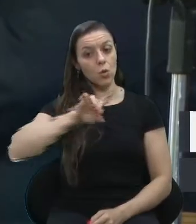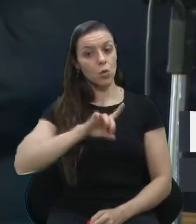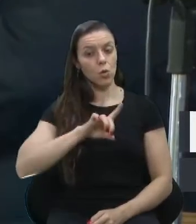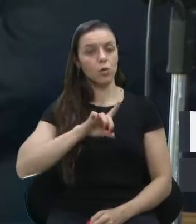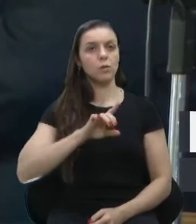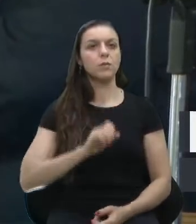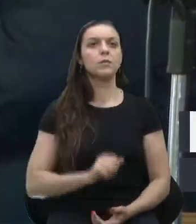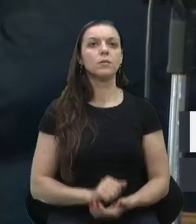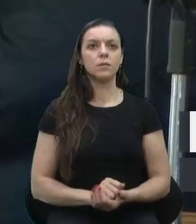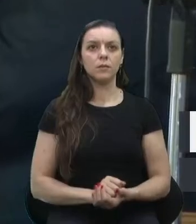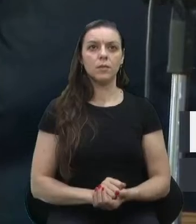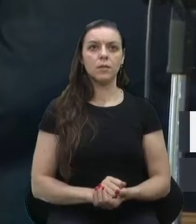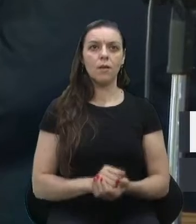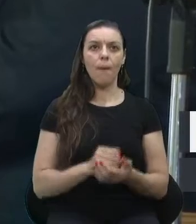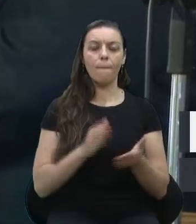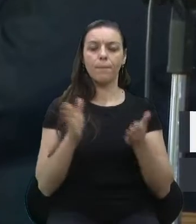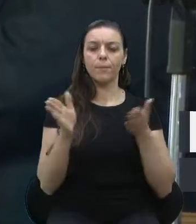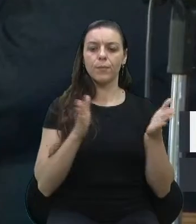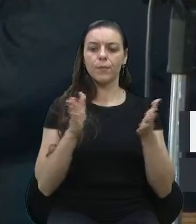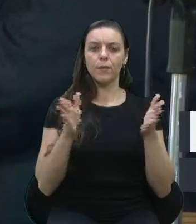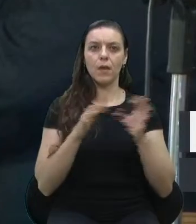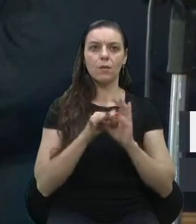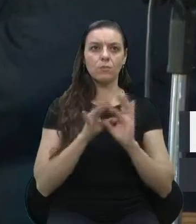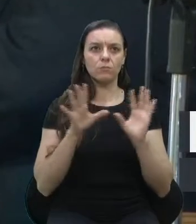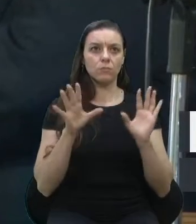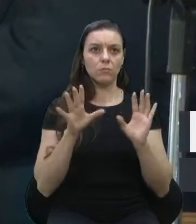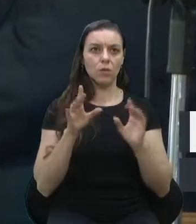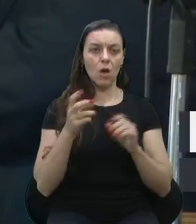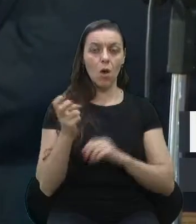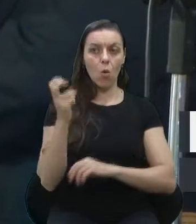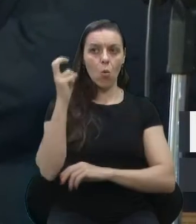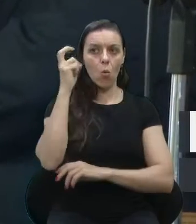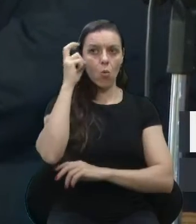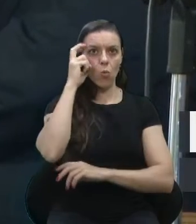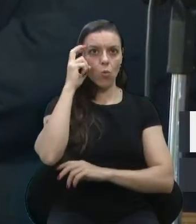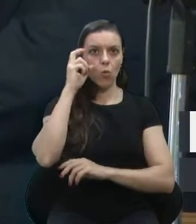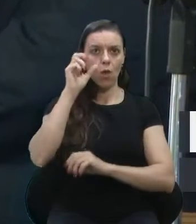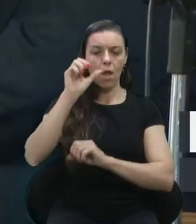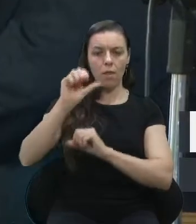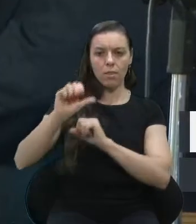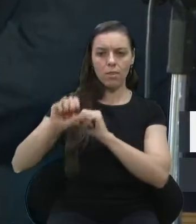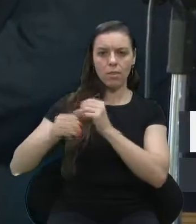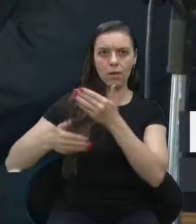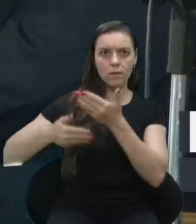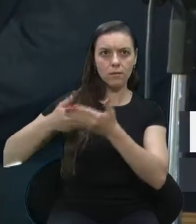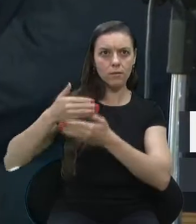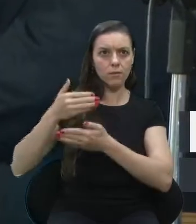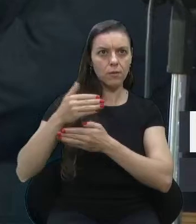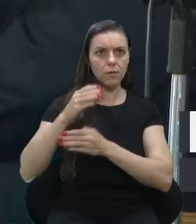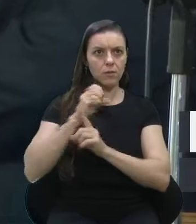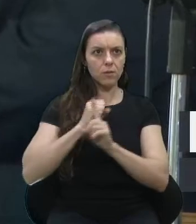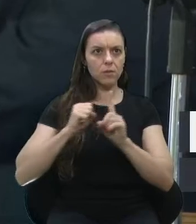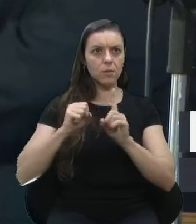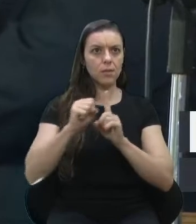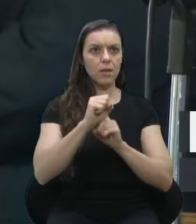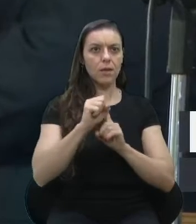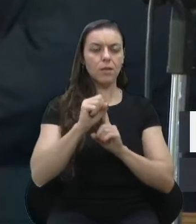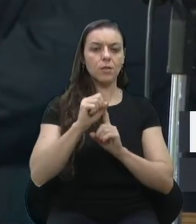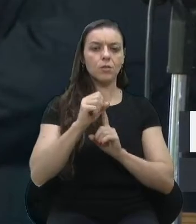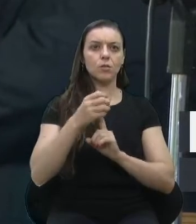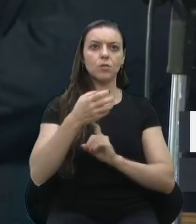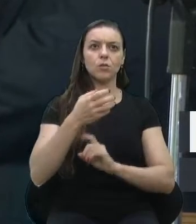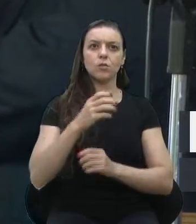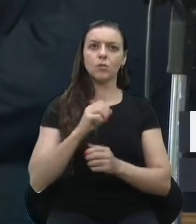todas, de livre acesso. A cultura, ela transforma a nossa sociedade, ela muda pessoas,